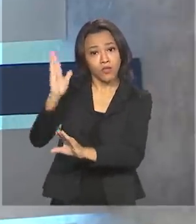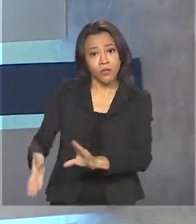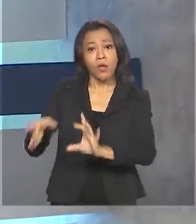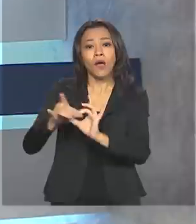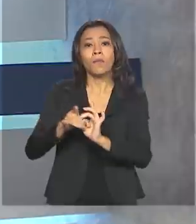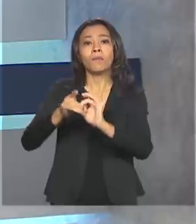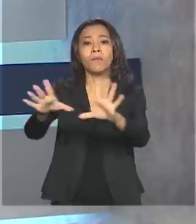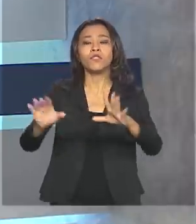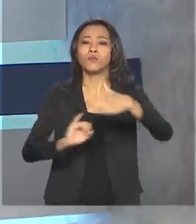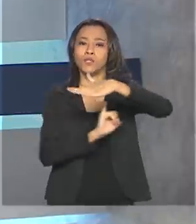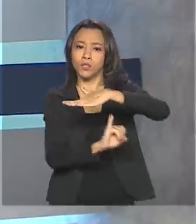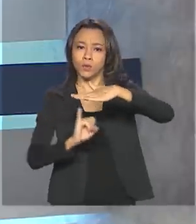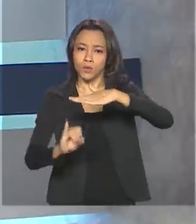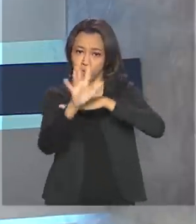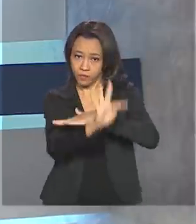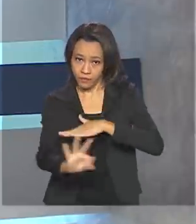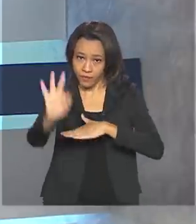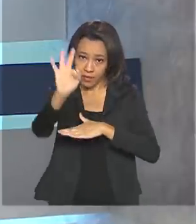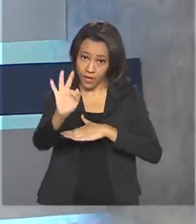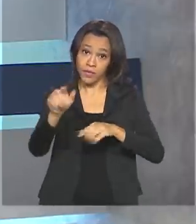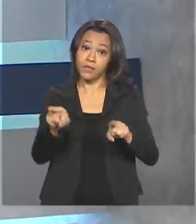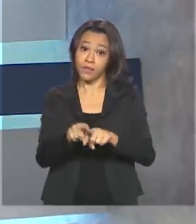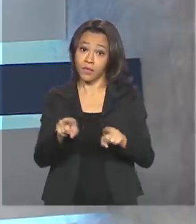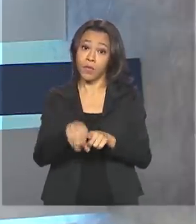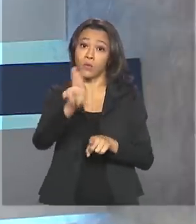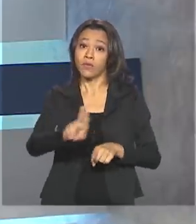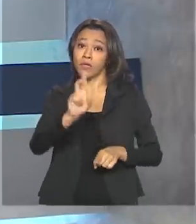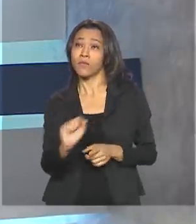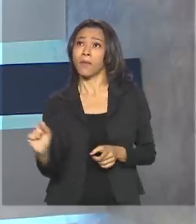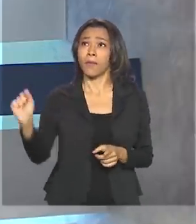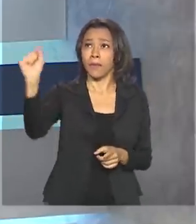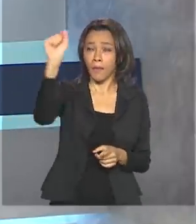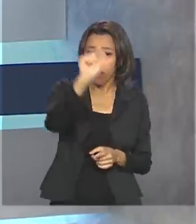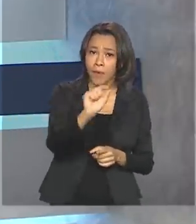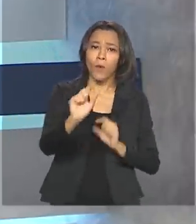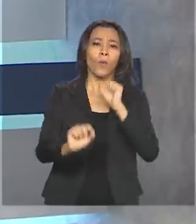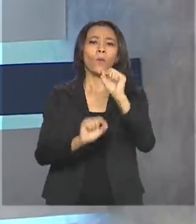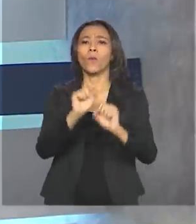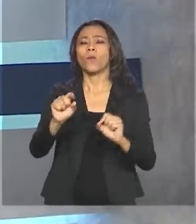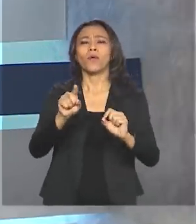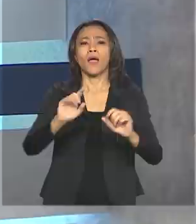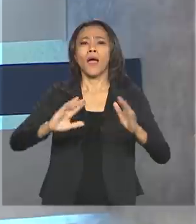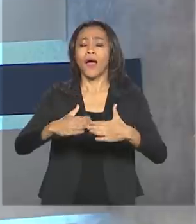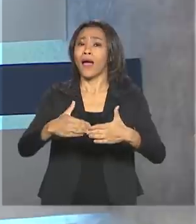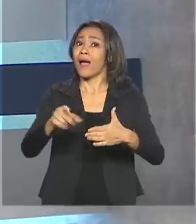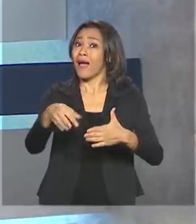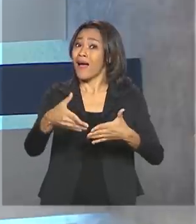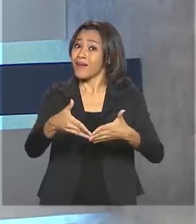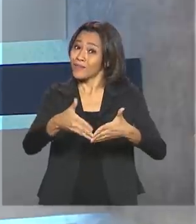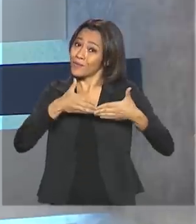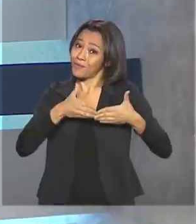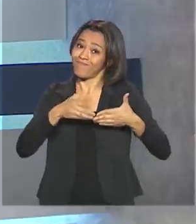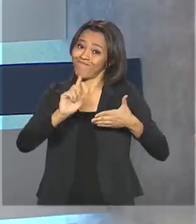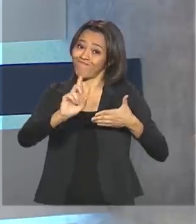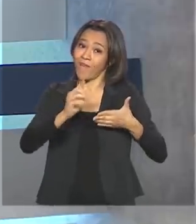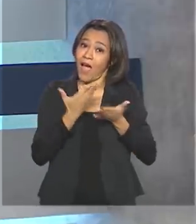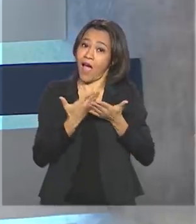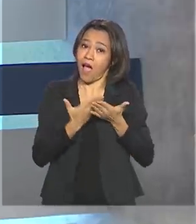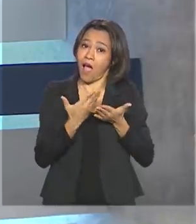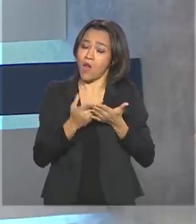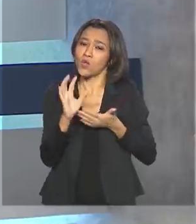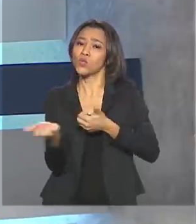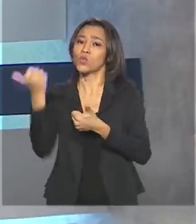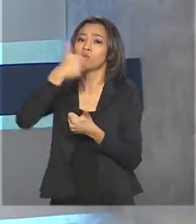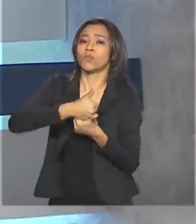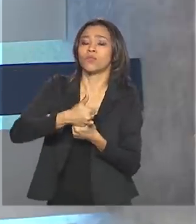instituições federais de educação profissional técnica de ensino médio a suspenderem as aulas presenciais ou substituí-las